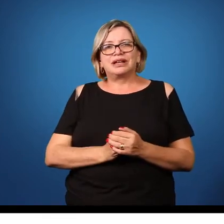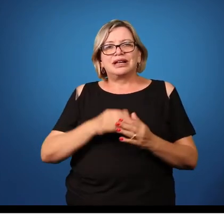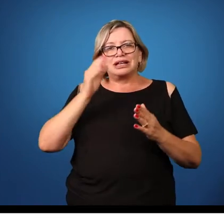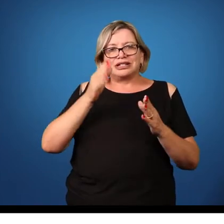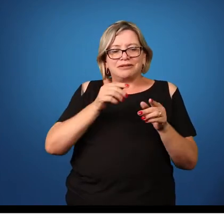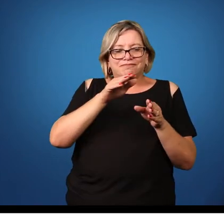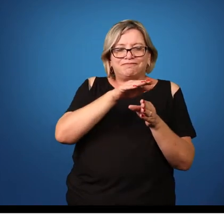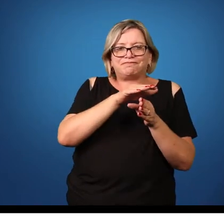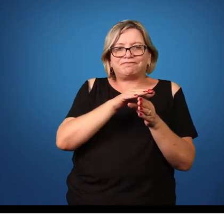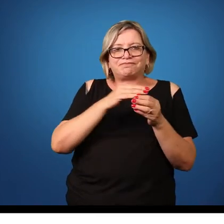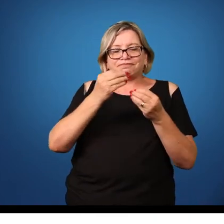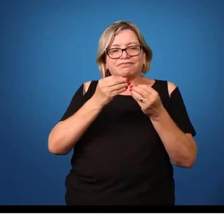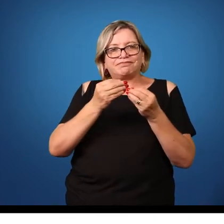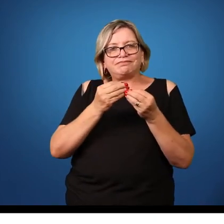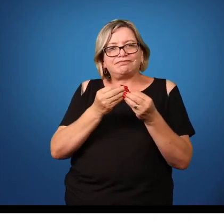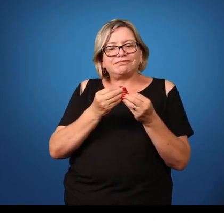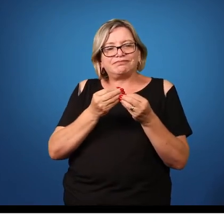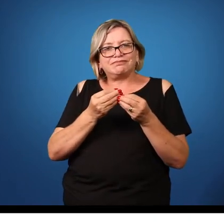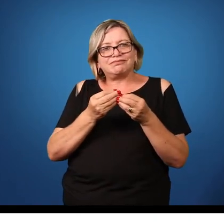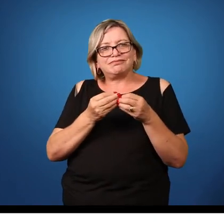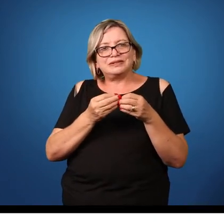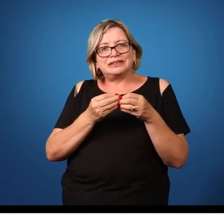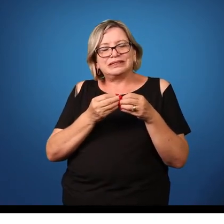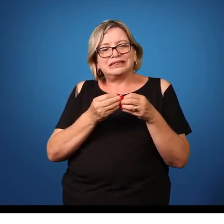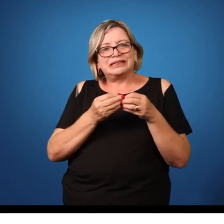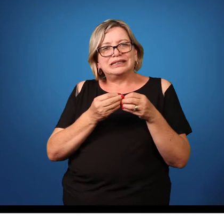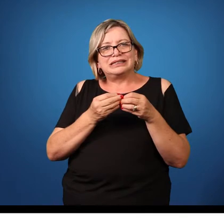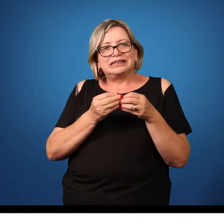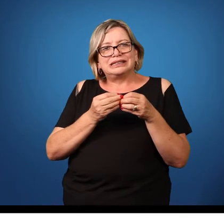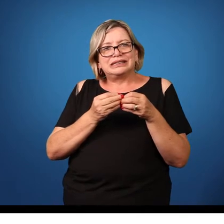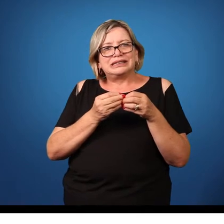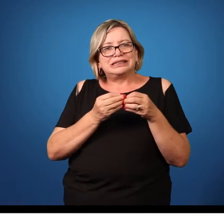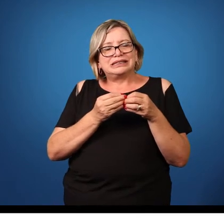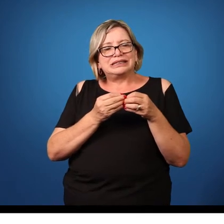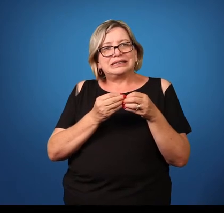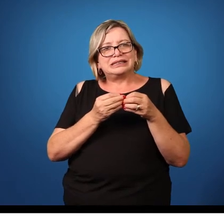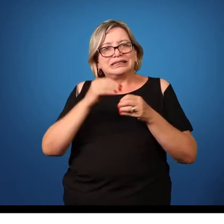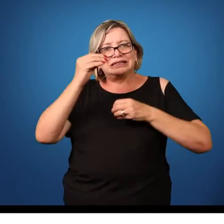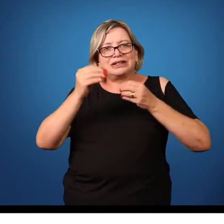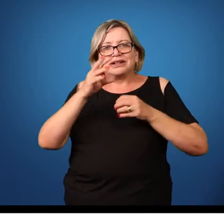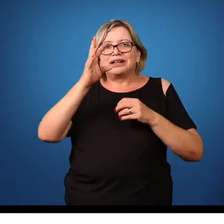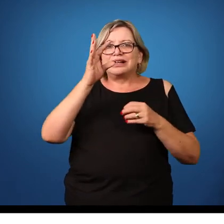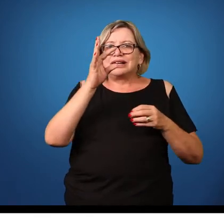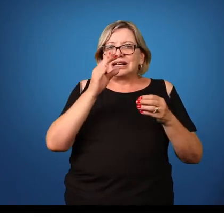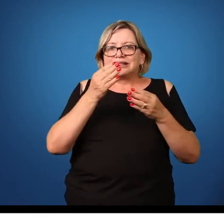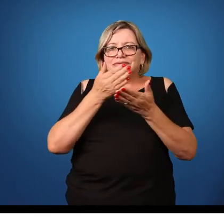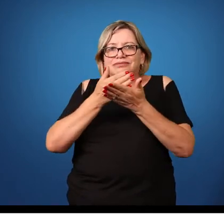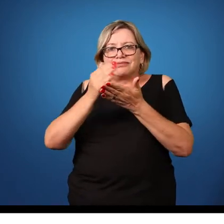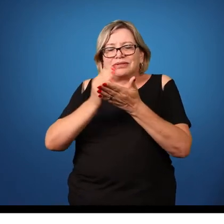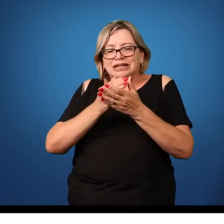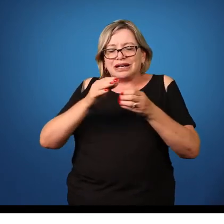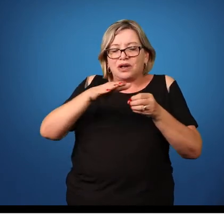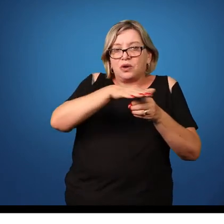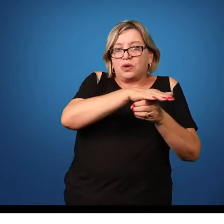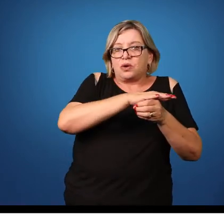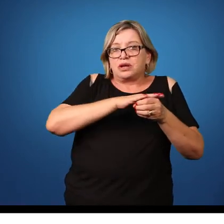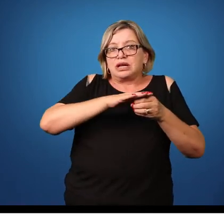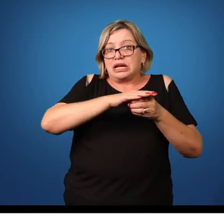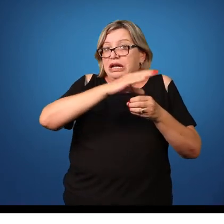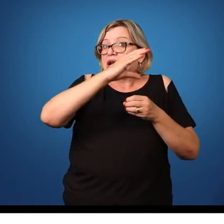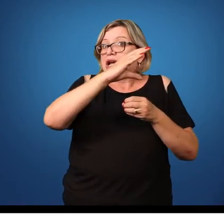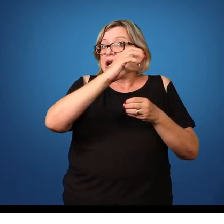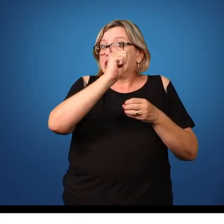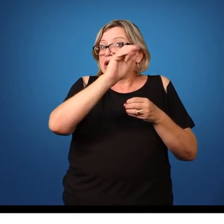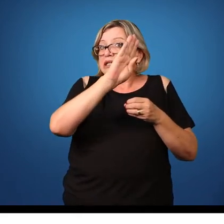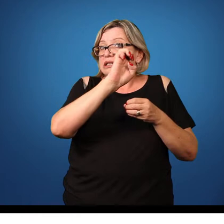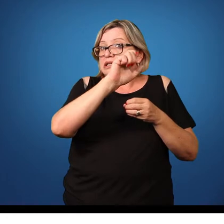eu disse, a gente está vendo aqui que as tênias são divididas, então, em cabeça ou escolex,